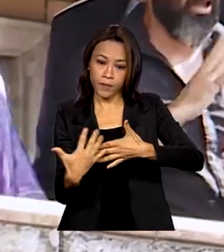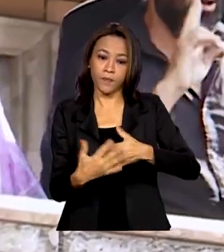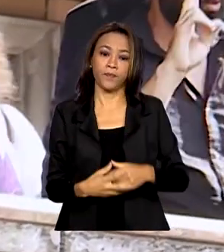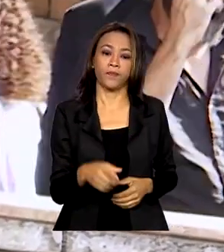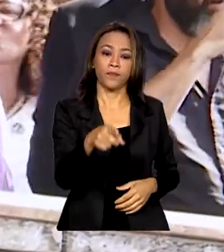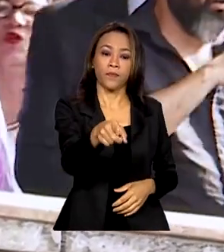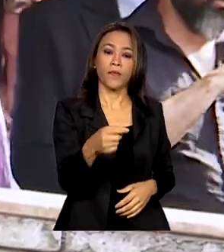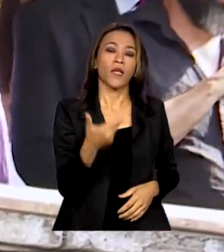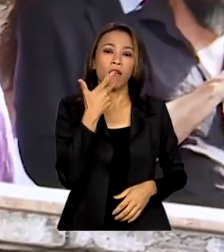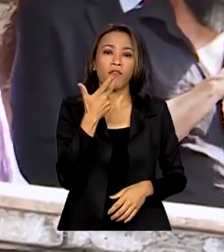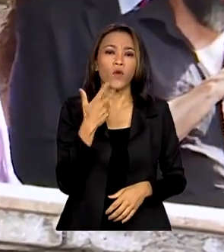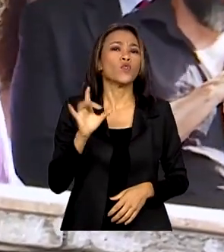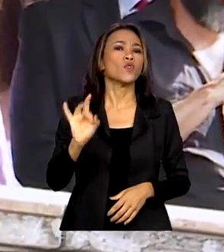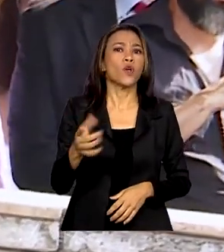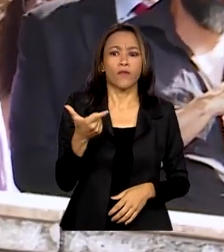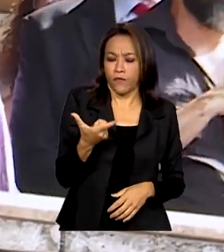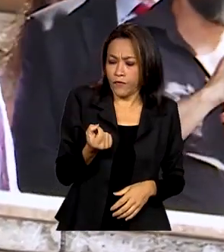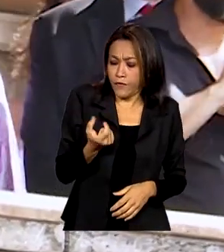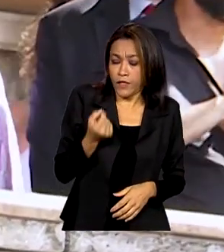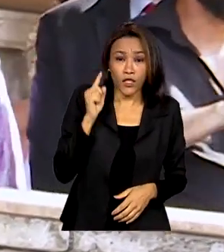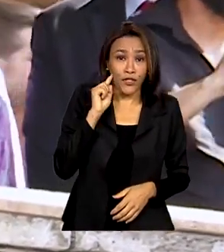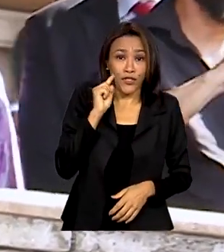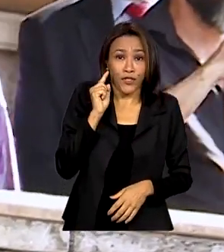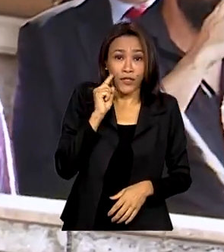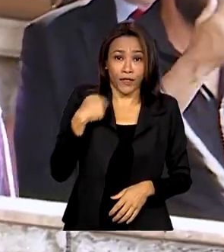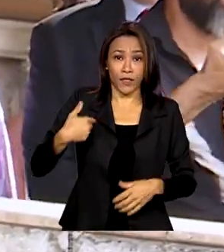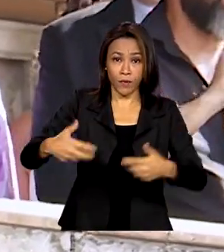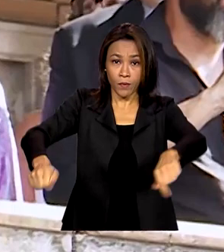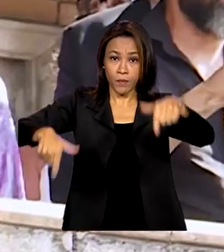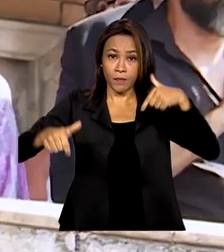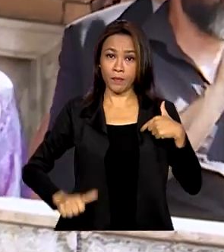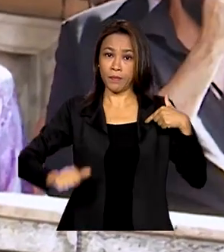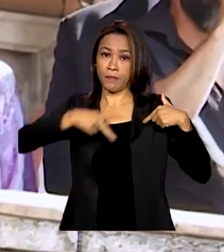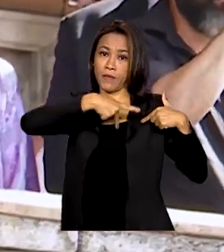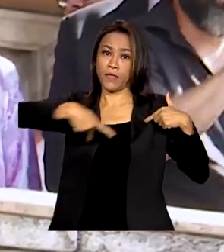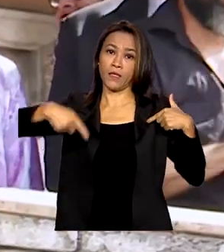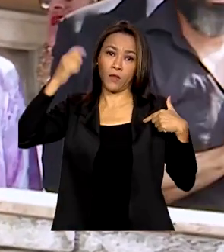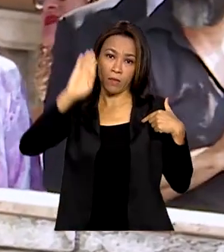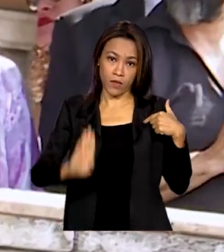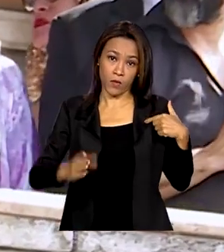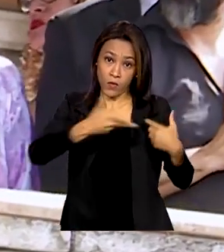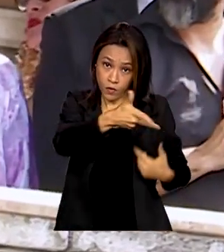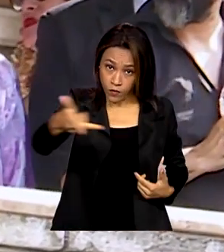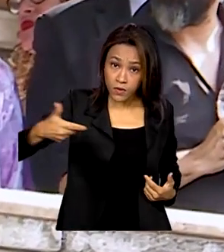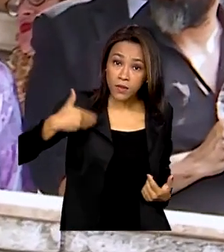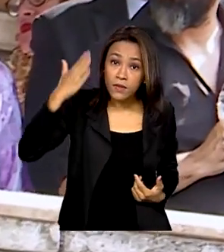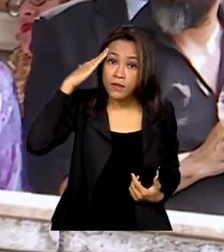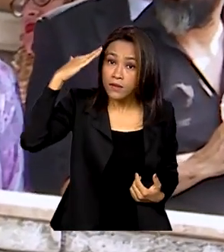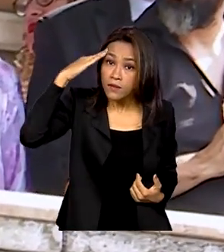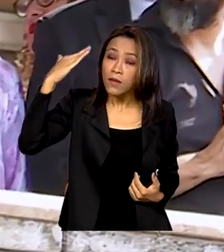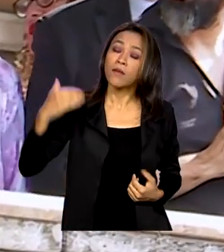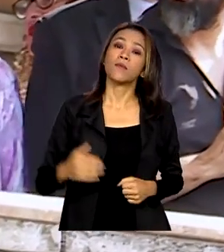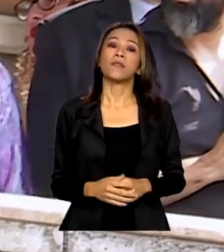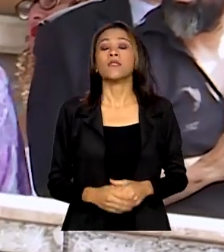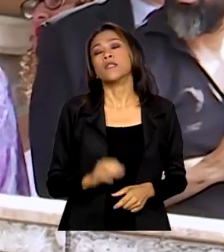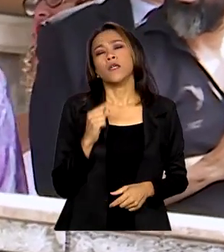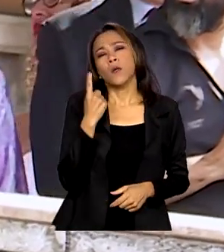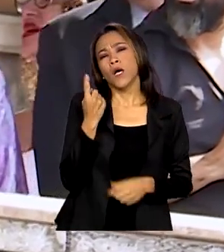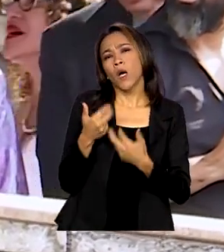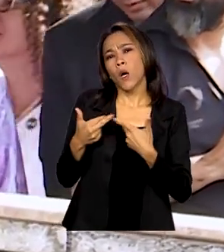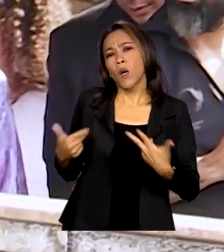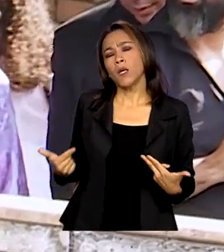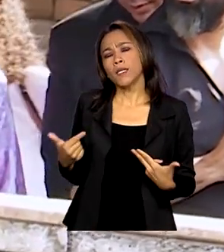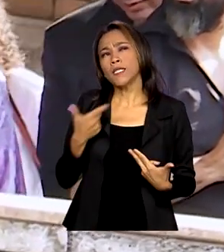que eu assumi a presidência do Brasil. E vocês sabem que uma das coisas que me fez